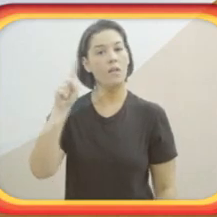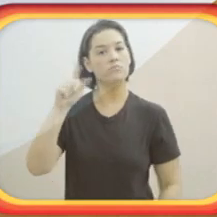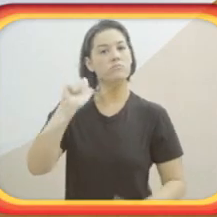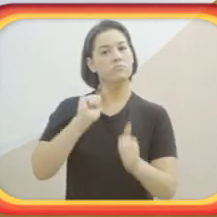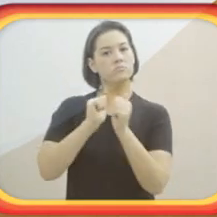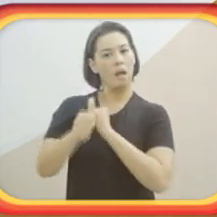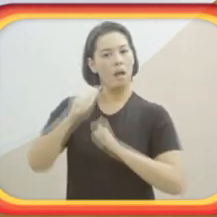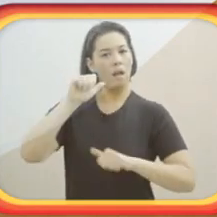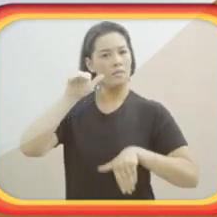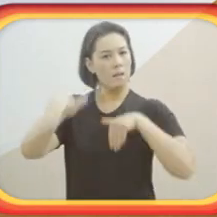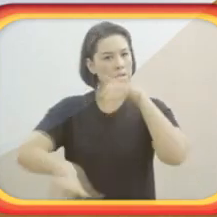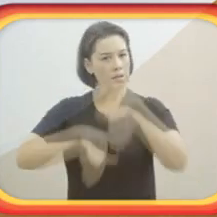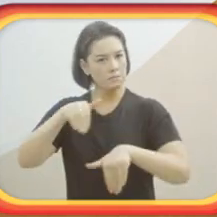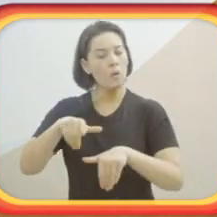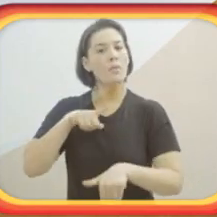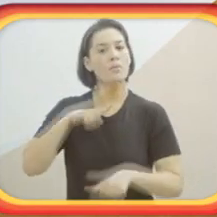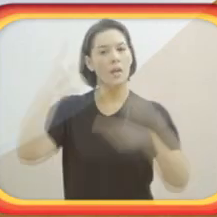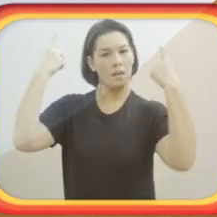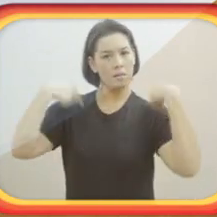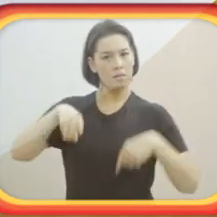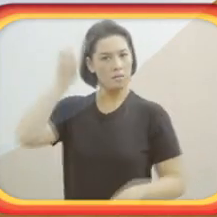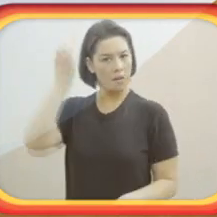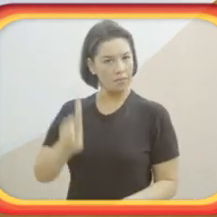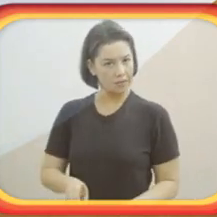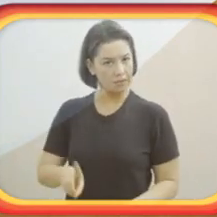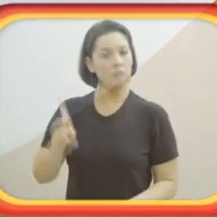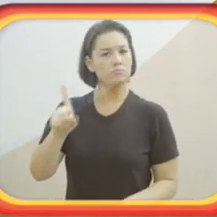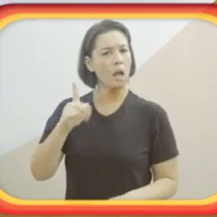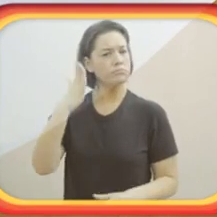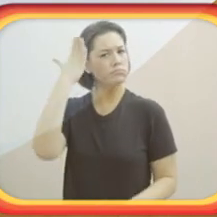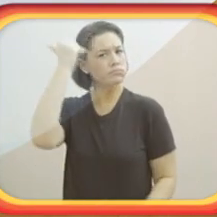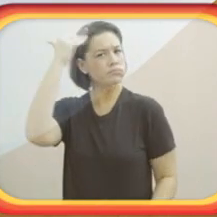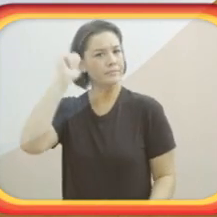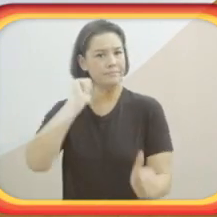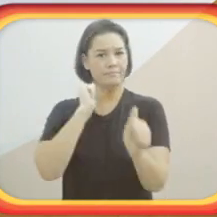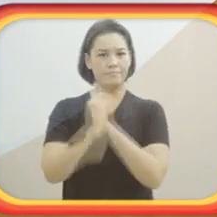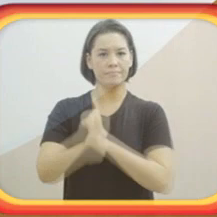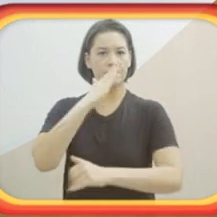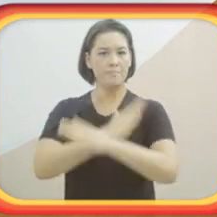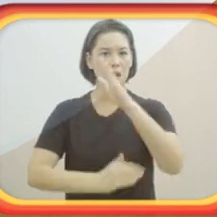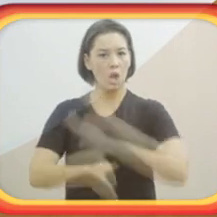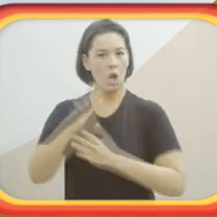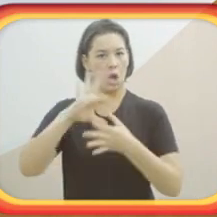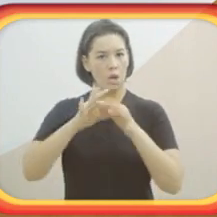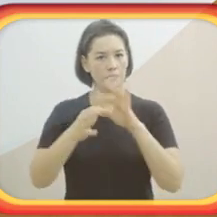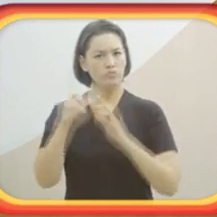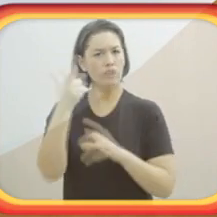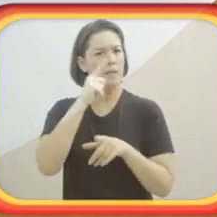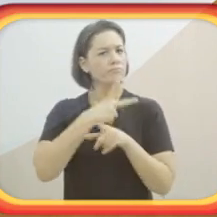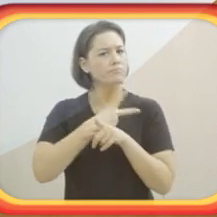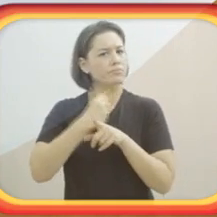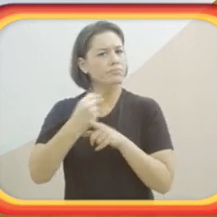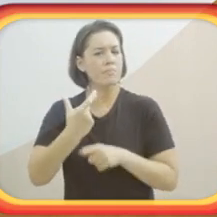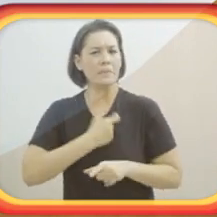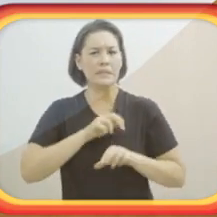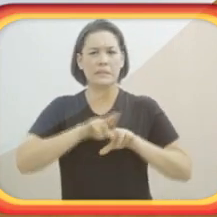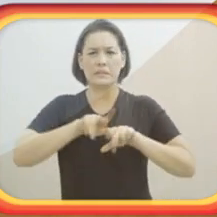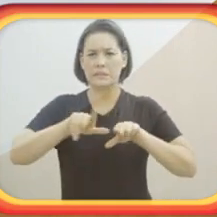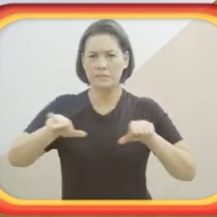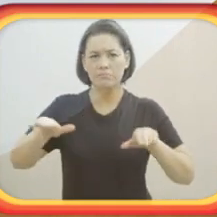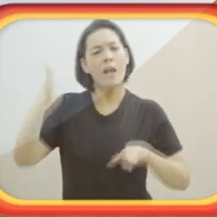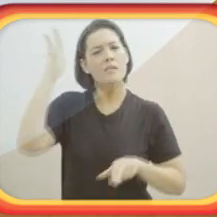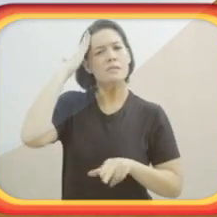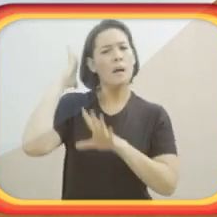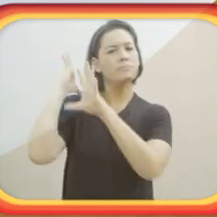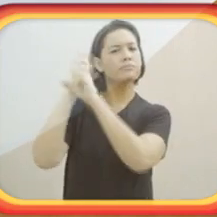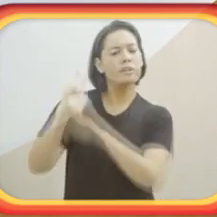Daniel Dias é atleta de natação e tem deficiência física. Ele é um dos grandes astros do esporte paralímpico e já conquistou muitas